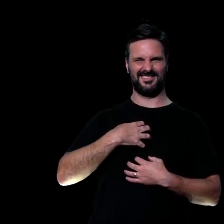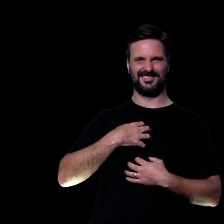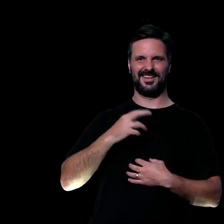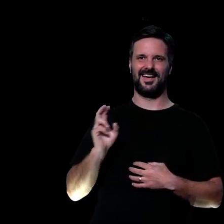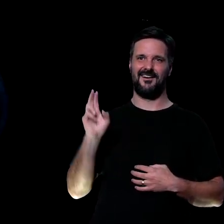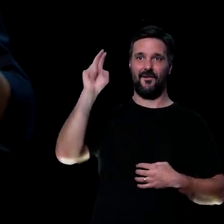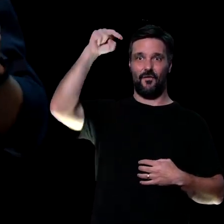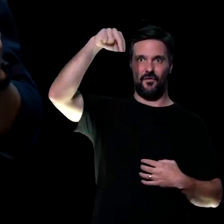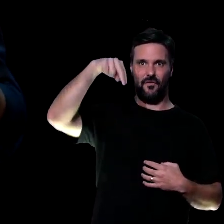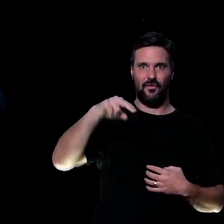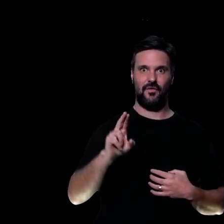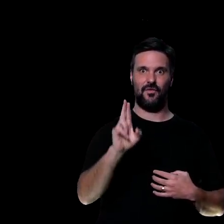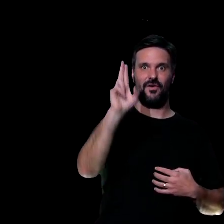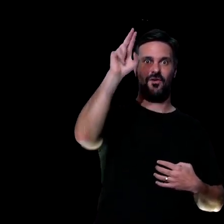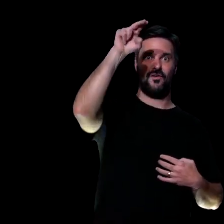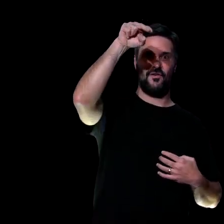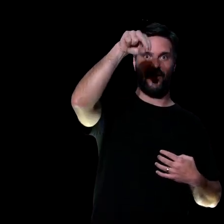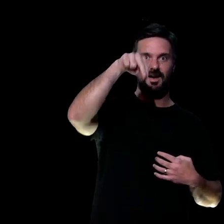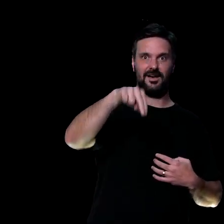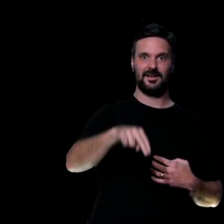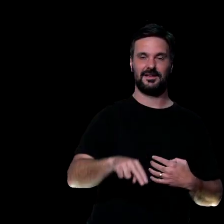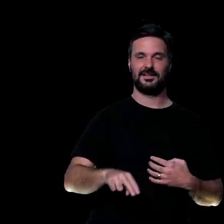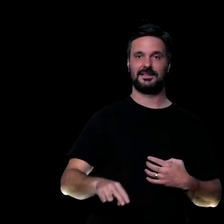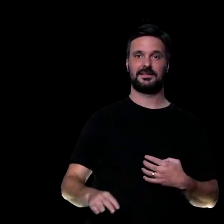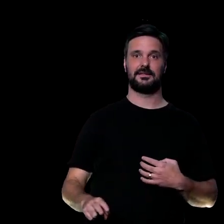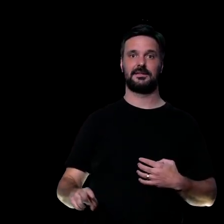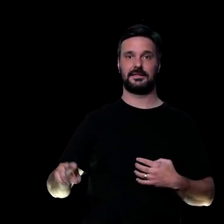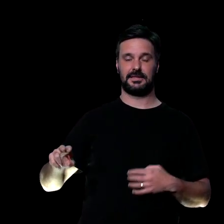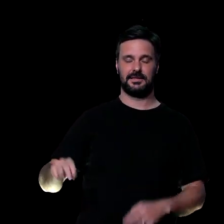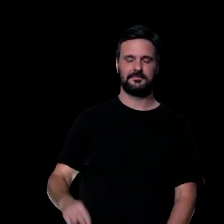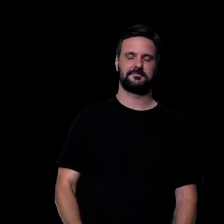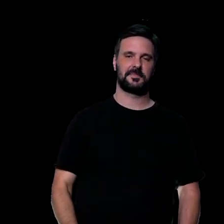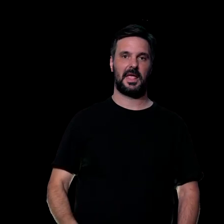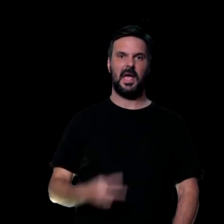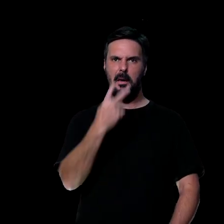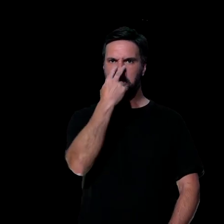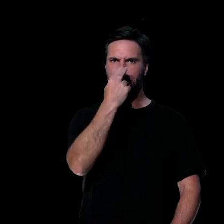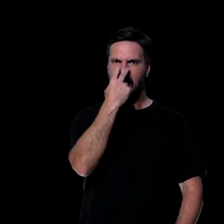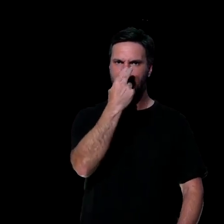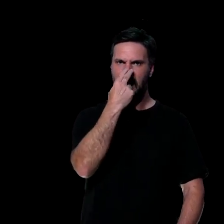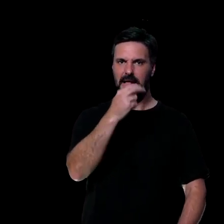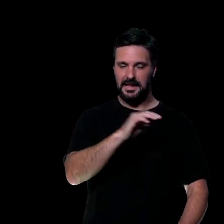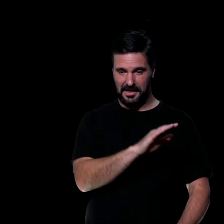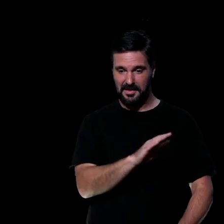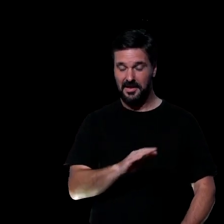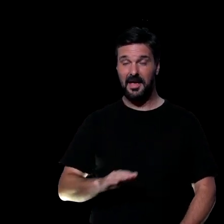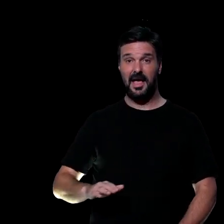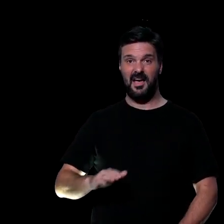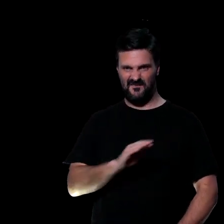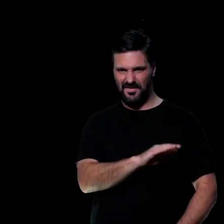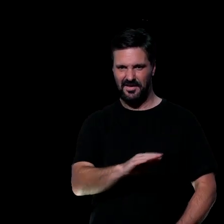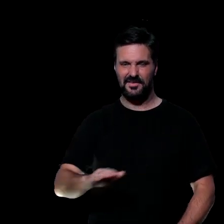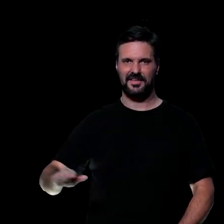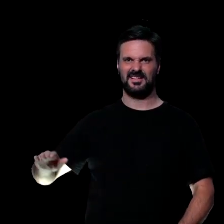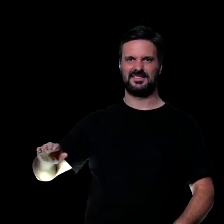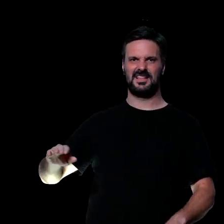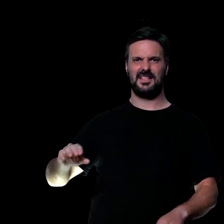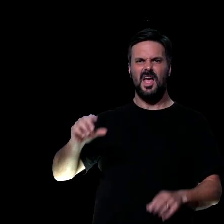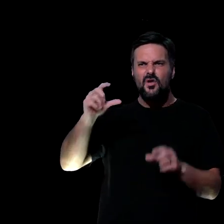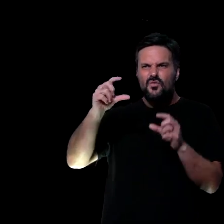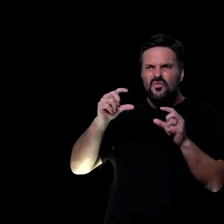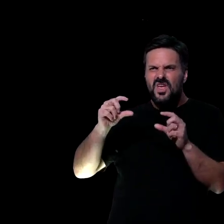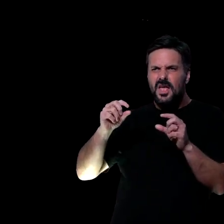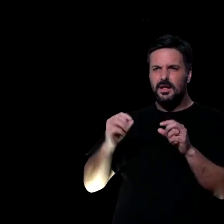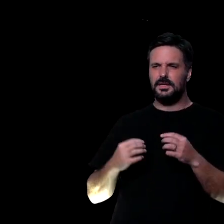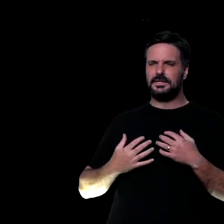Graças a Deus, tem períodos da vida como hoje que a minha montanha-russa é aquela de criança, sabe? Tígor e do Beto Carreiro assim, que é só um